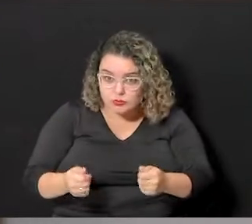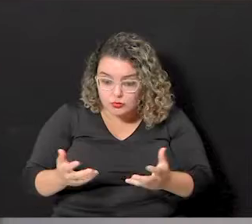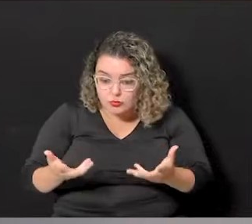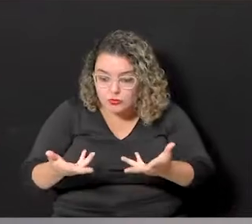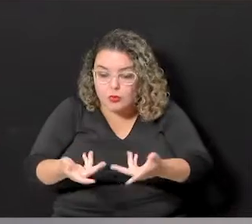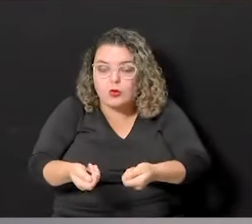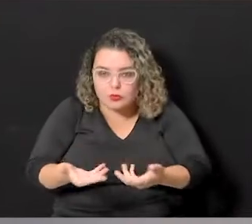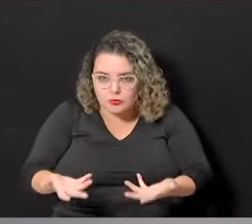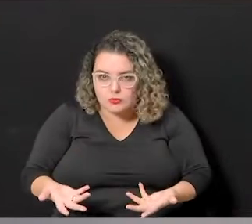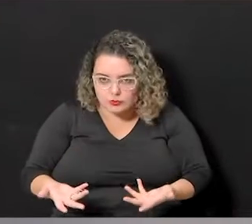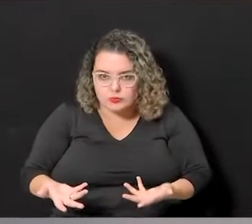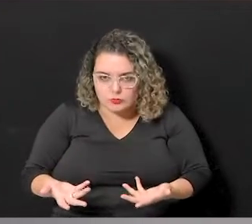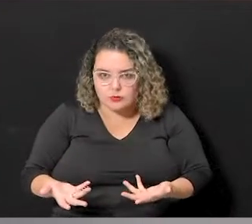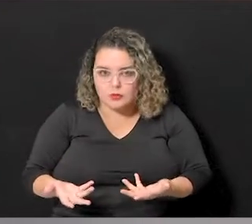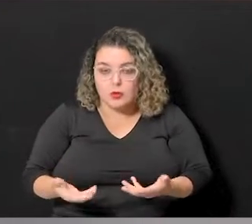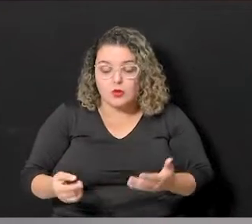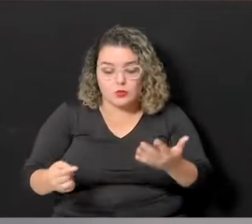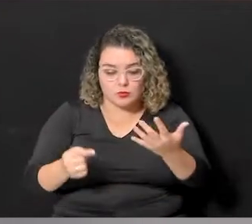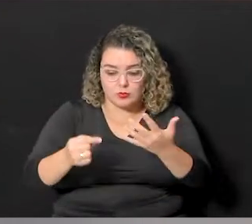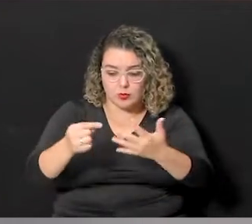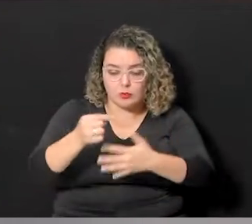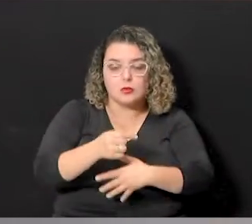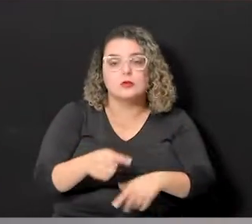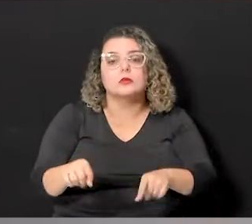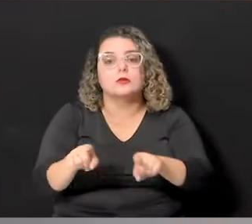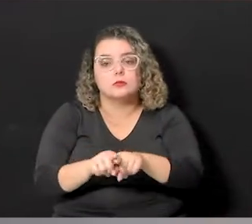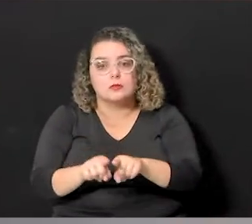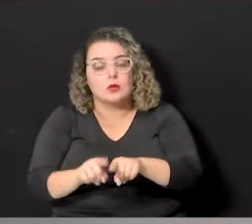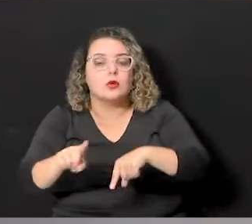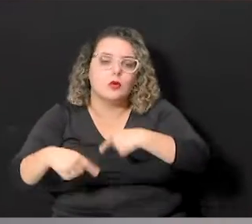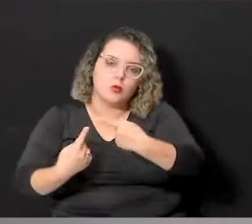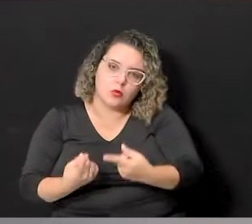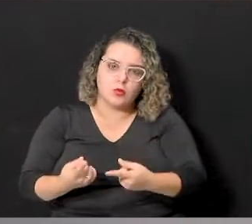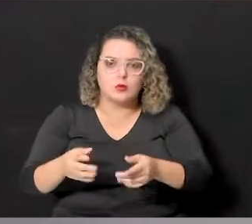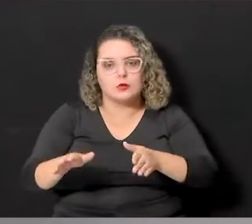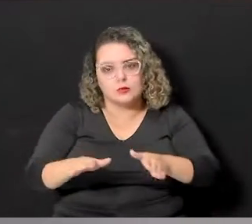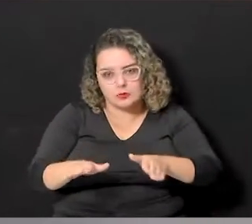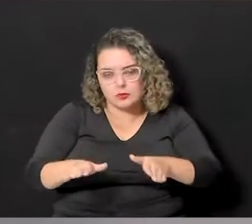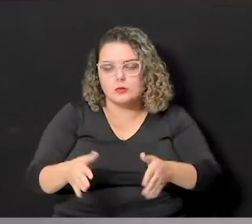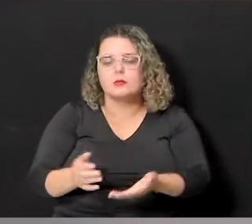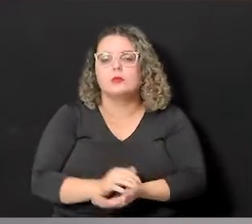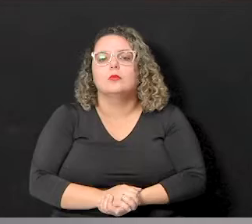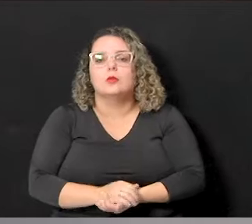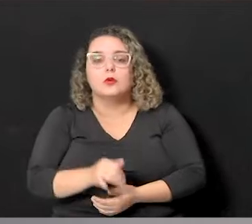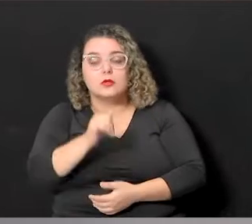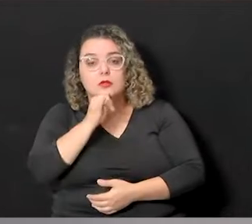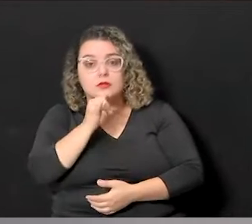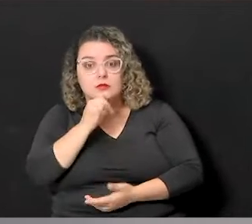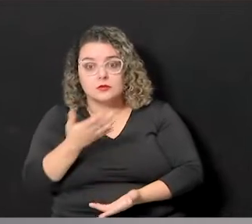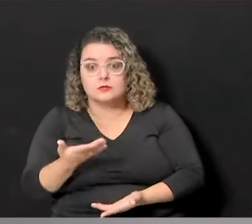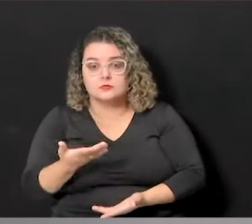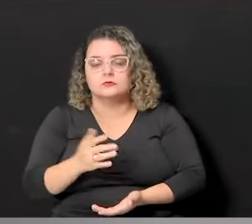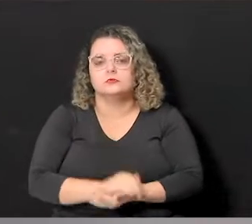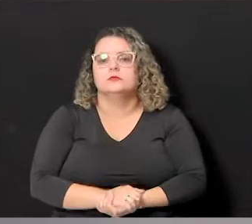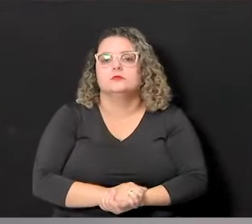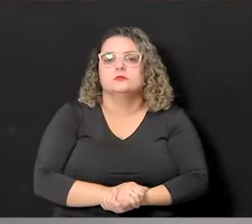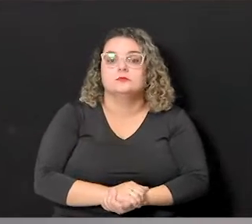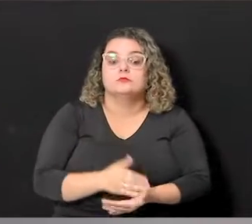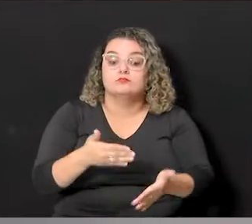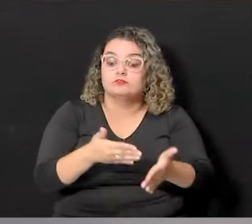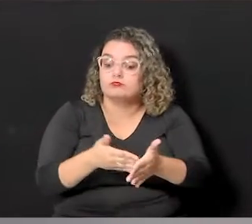geral, porque além dessas opções, também há outras situações, por exemplo, de